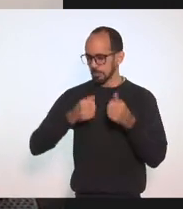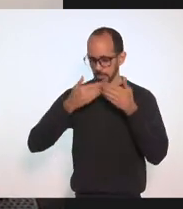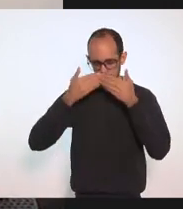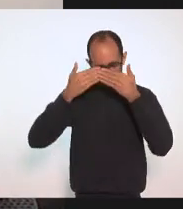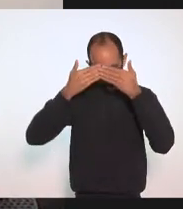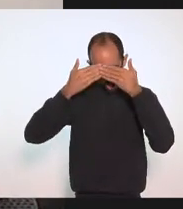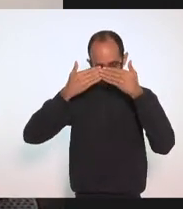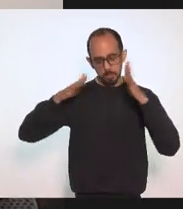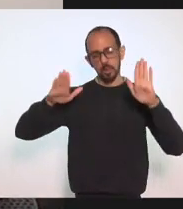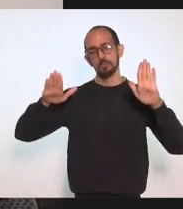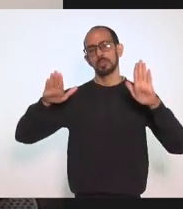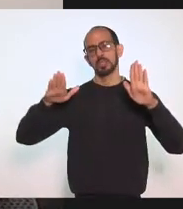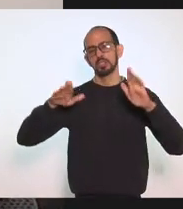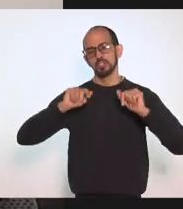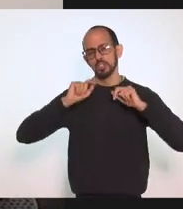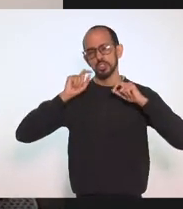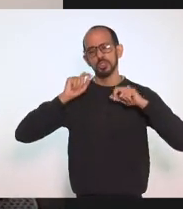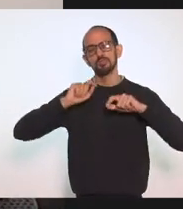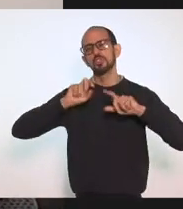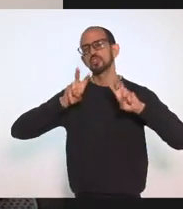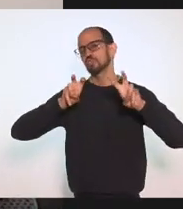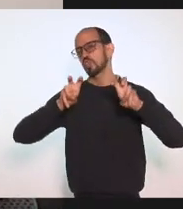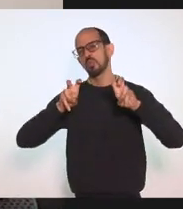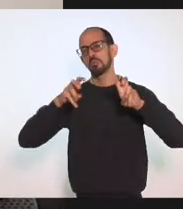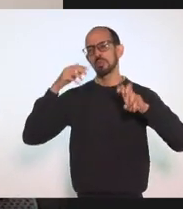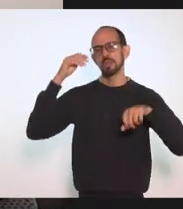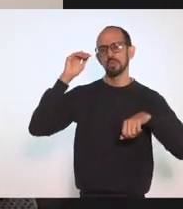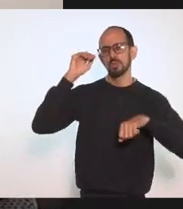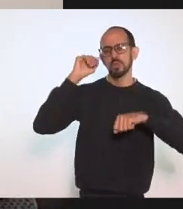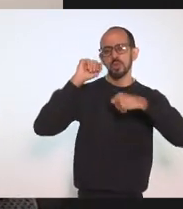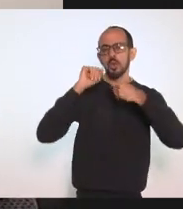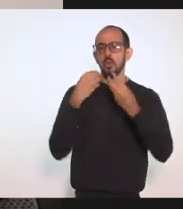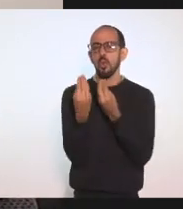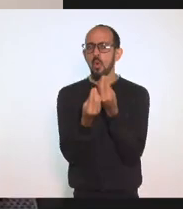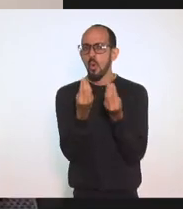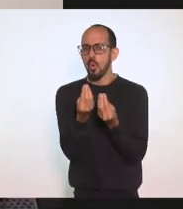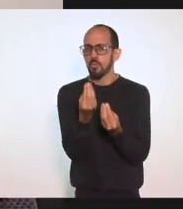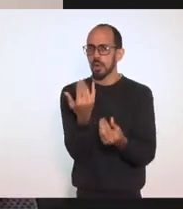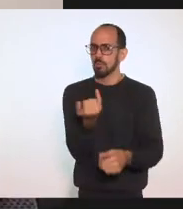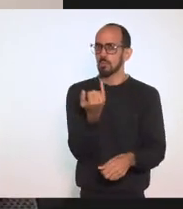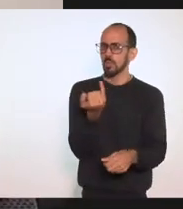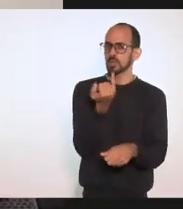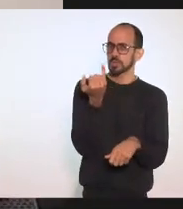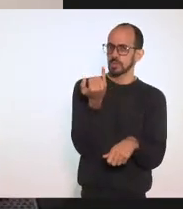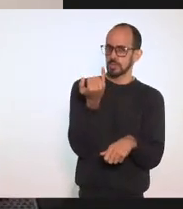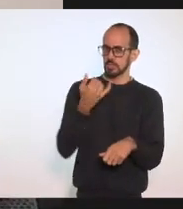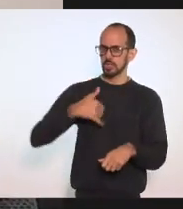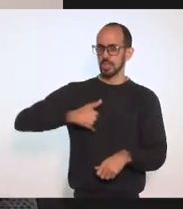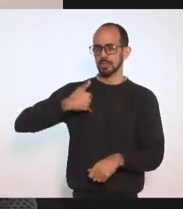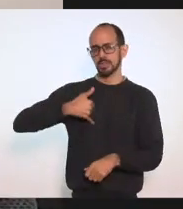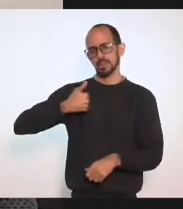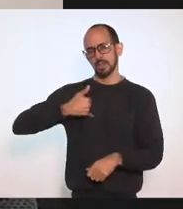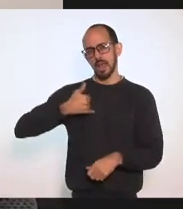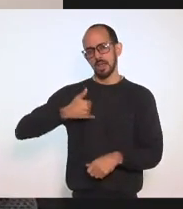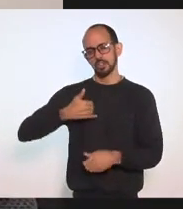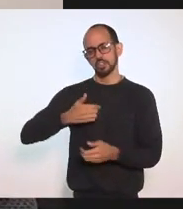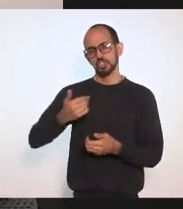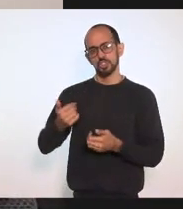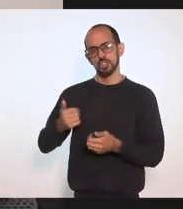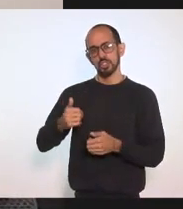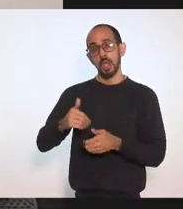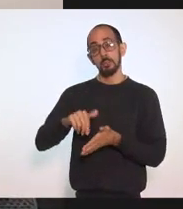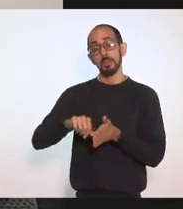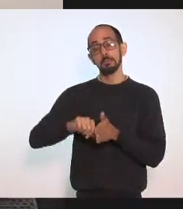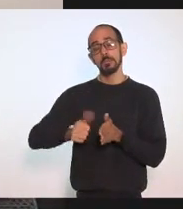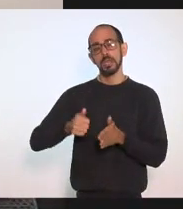Horizontes Em relação E entendimento Em relação A essa Importante Fase Da vida Do ser Humano Chamada